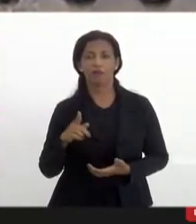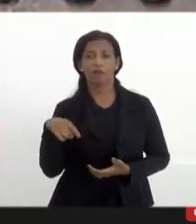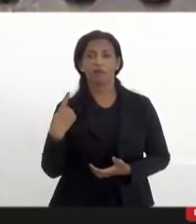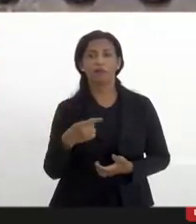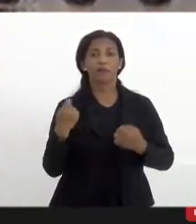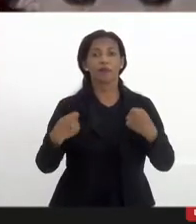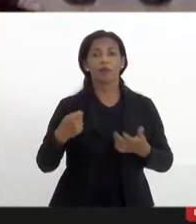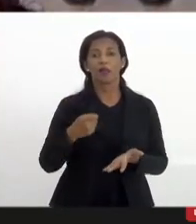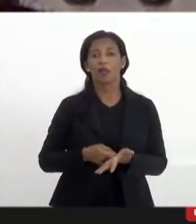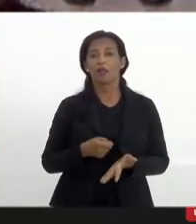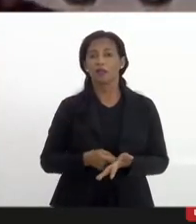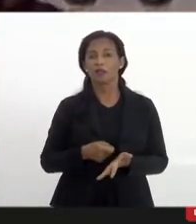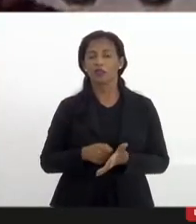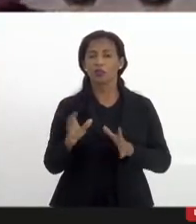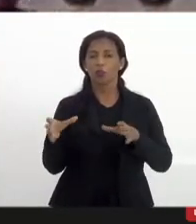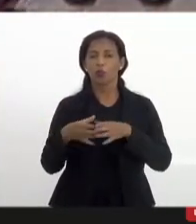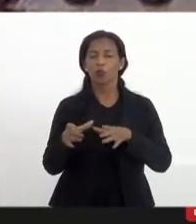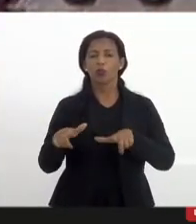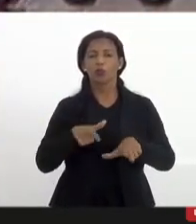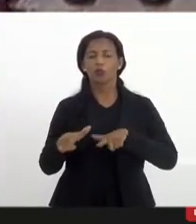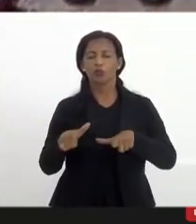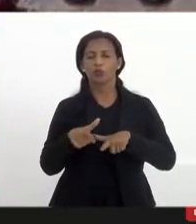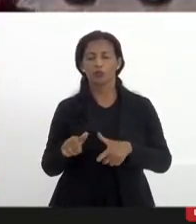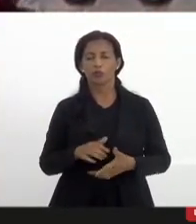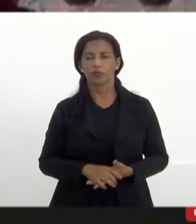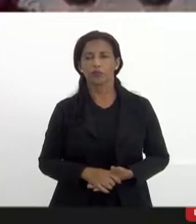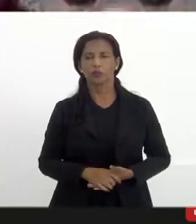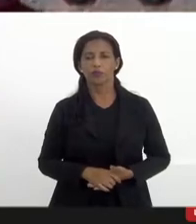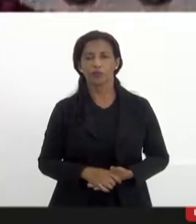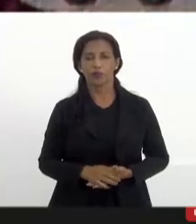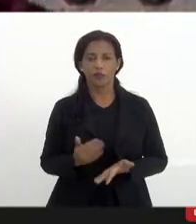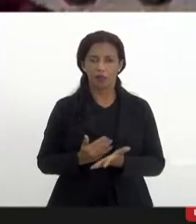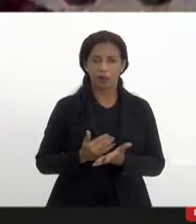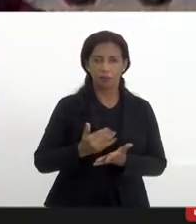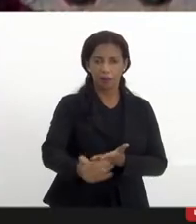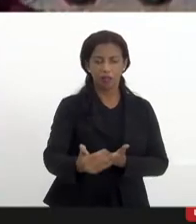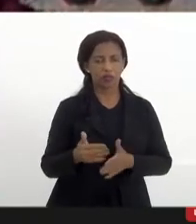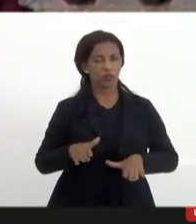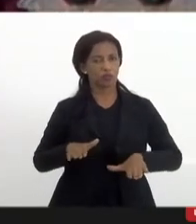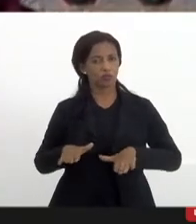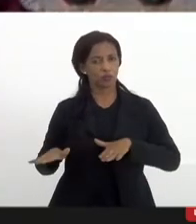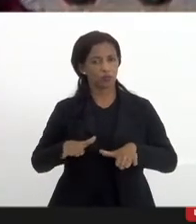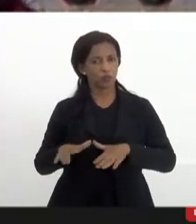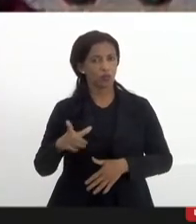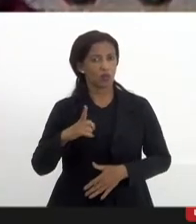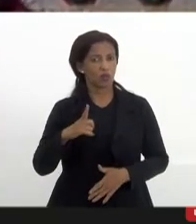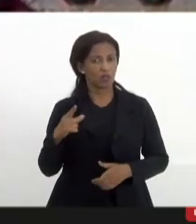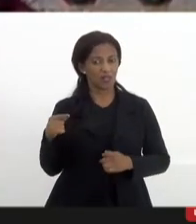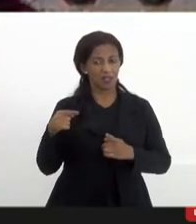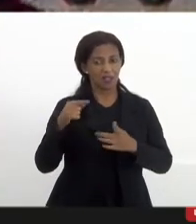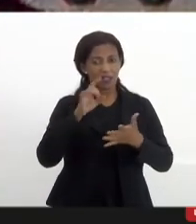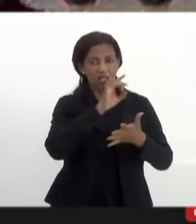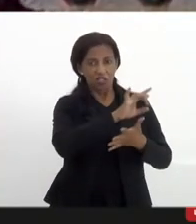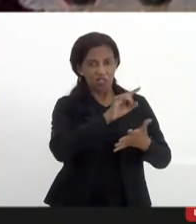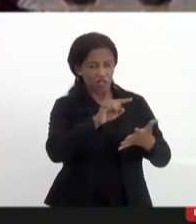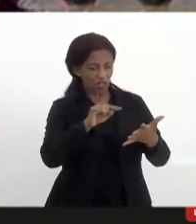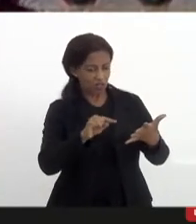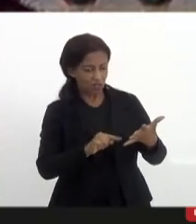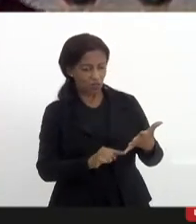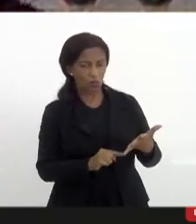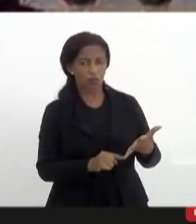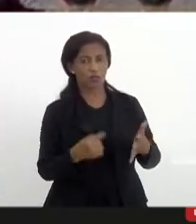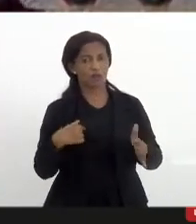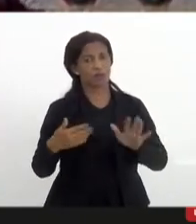precisa garantir um grupo de trabalho que a gente a partir do movimento tenha indicações e a minha proposta